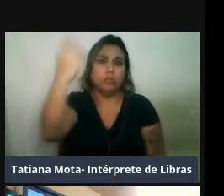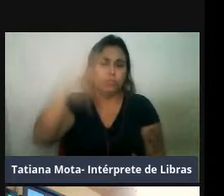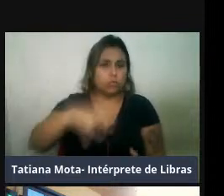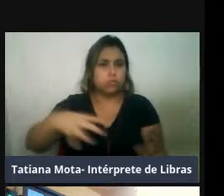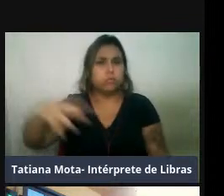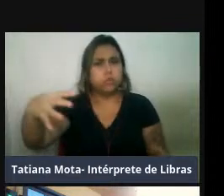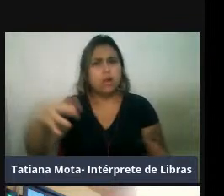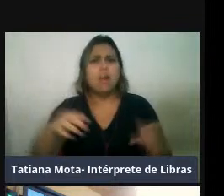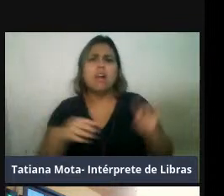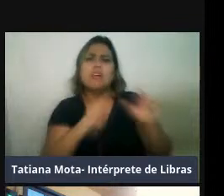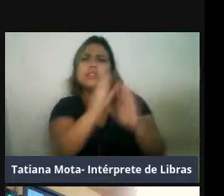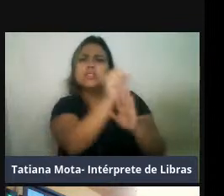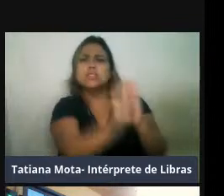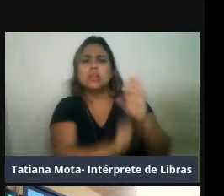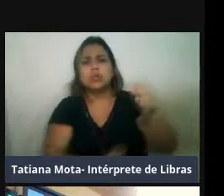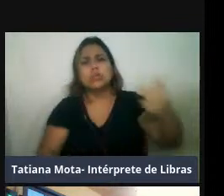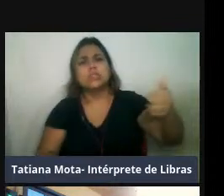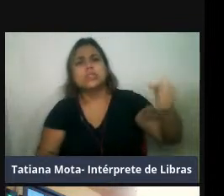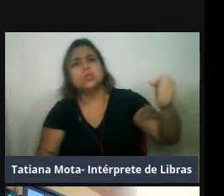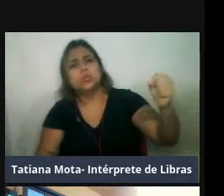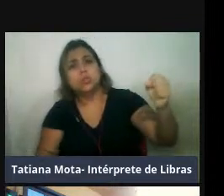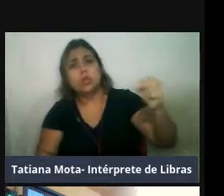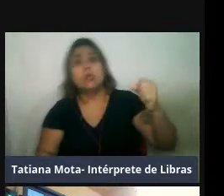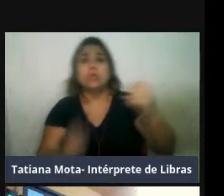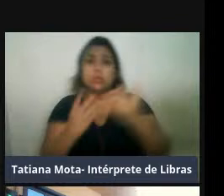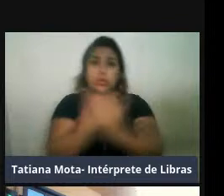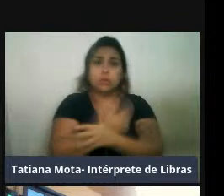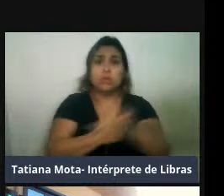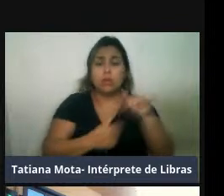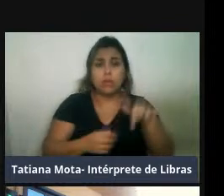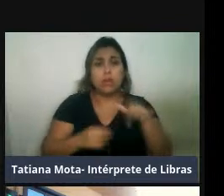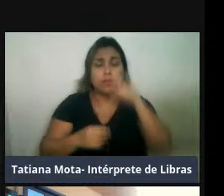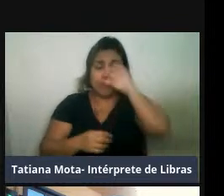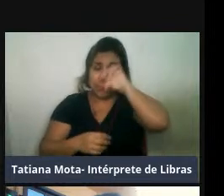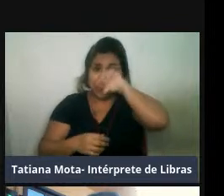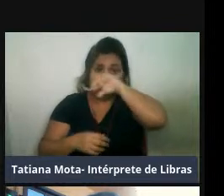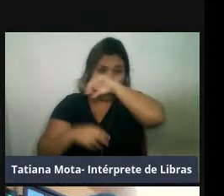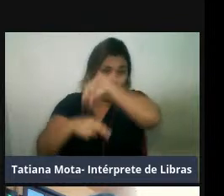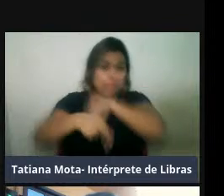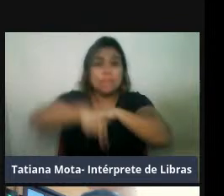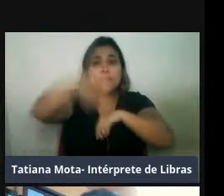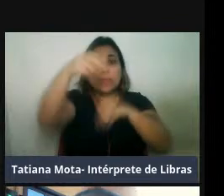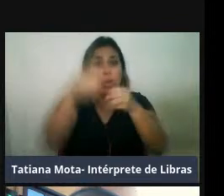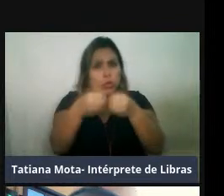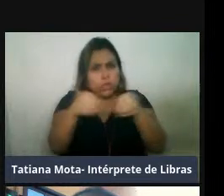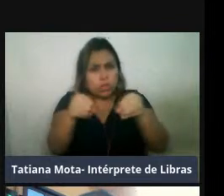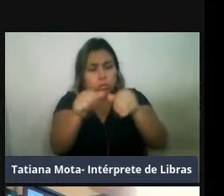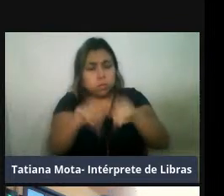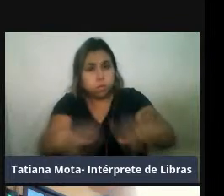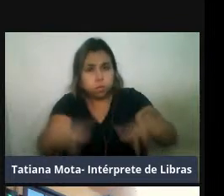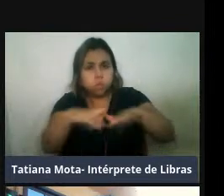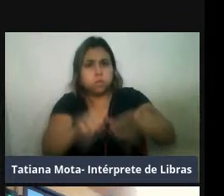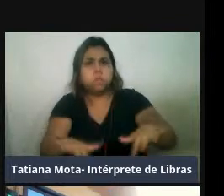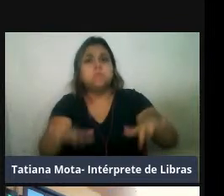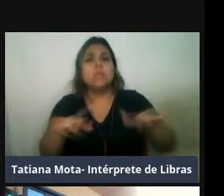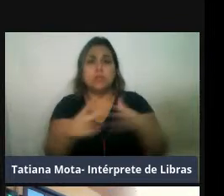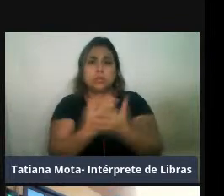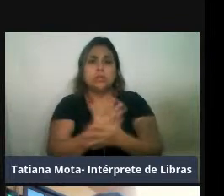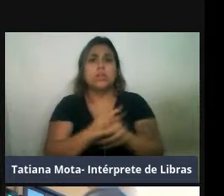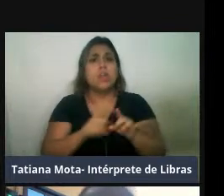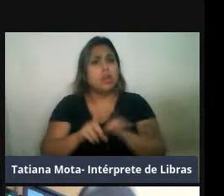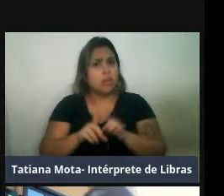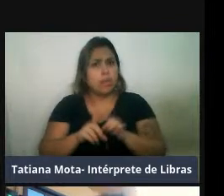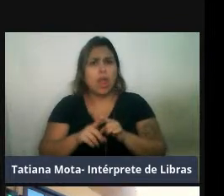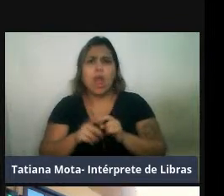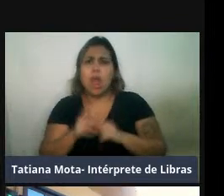XVIII, vivia em ilhas aqui no norte do Oceano Pacífico, né, um peixe-boi de águas frias, o que não é o padrão, né,